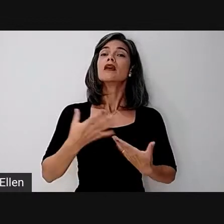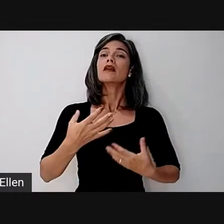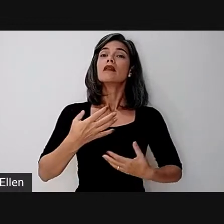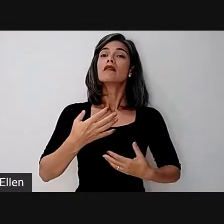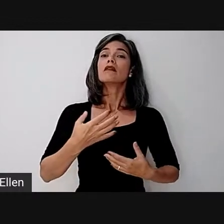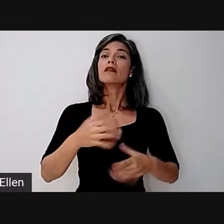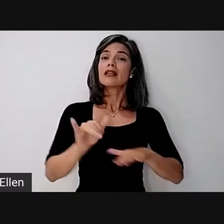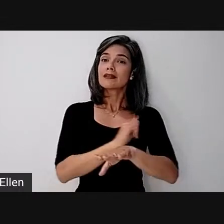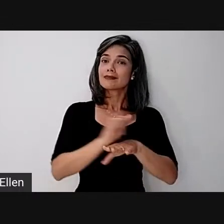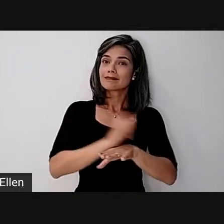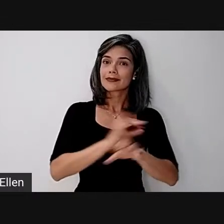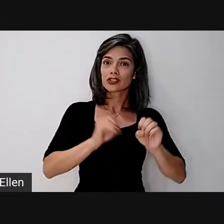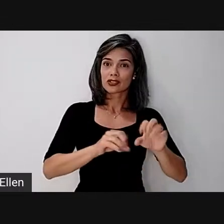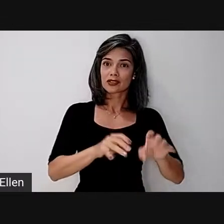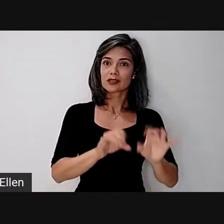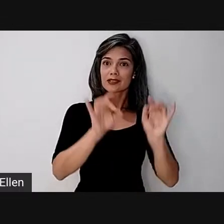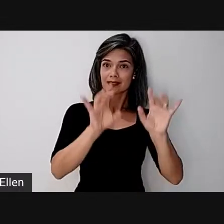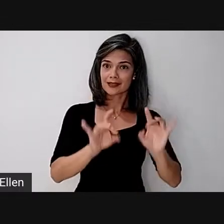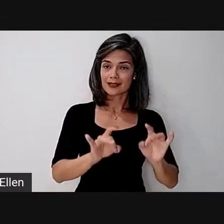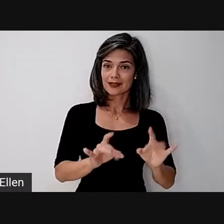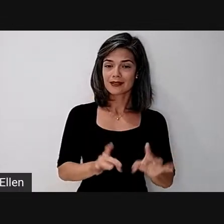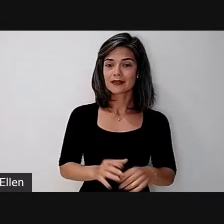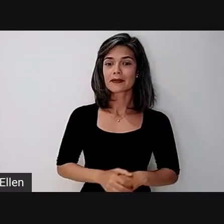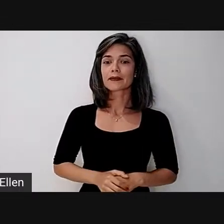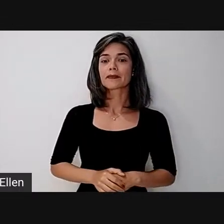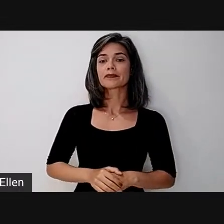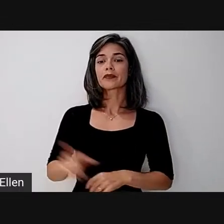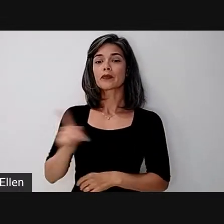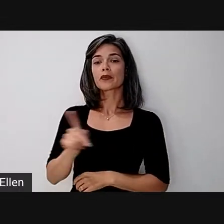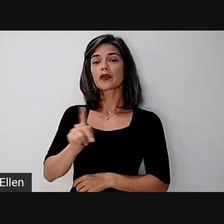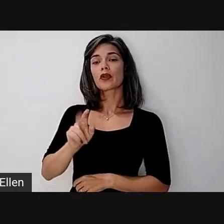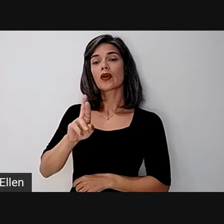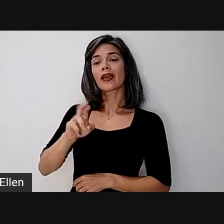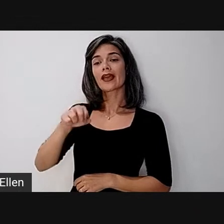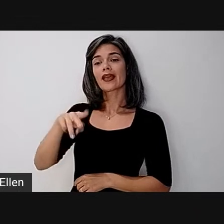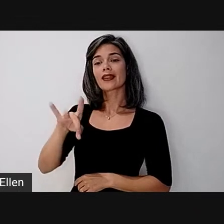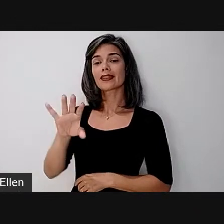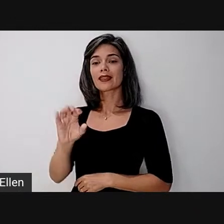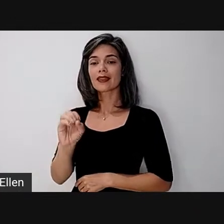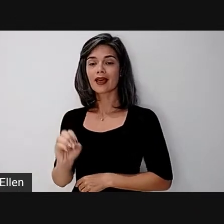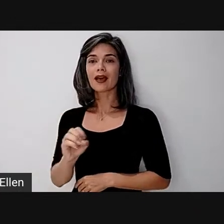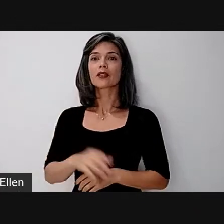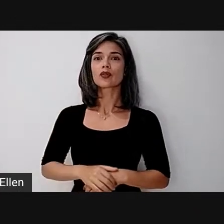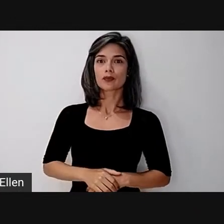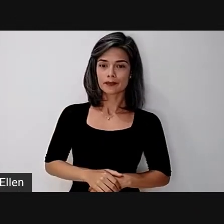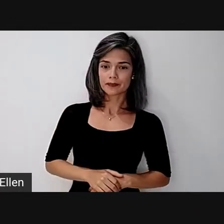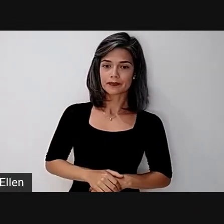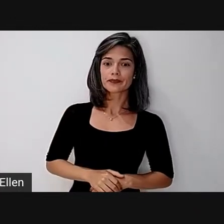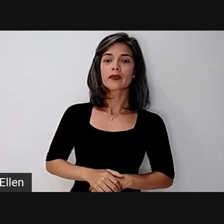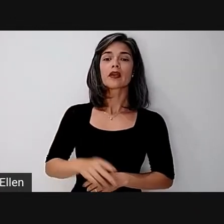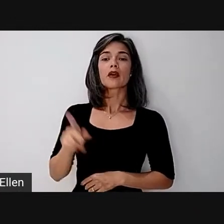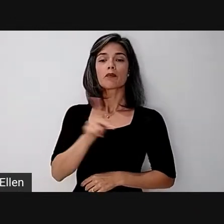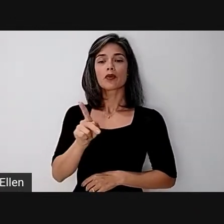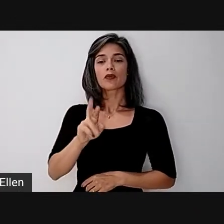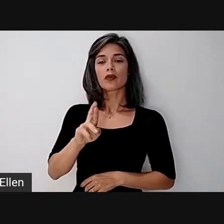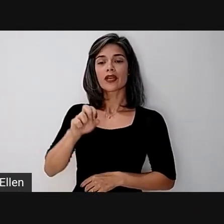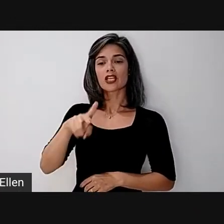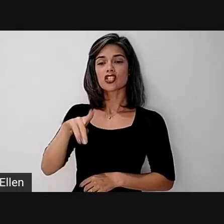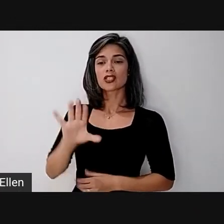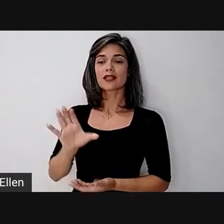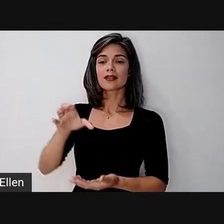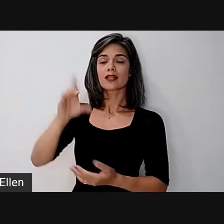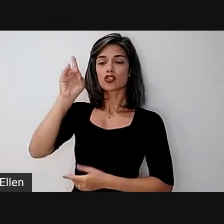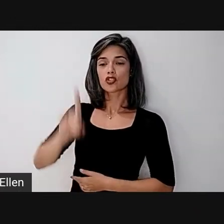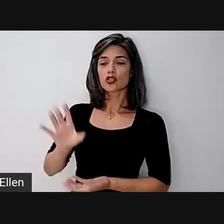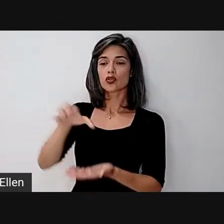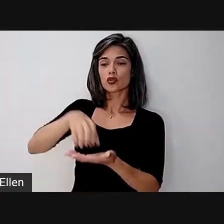ao professor Renato Rodrigues, para reitor de extensão, ao professor Reginaldo Célio Sobrinho, diretor do Centro de Educação, a